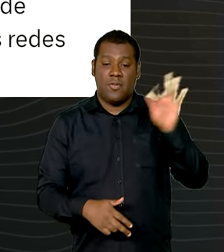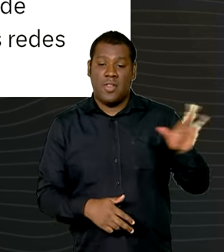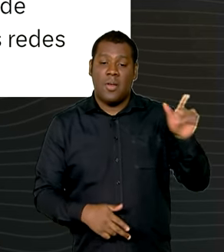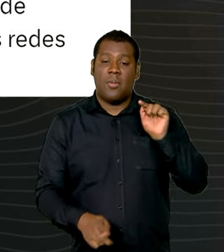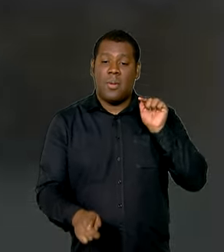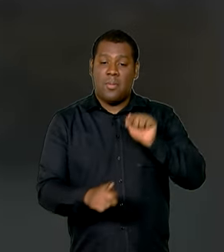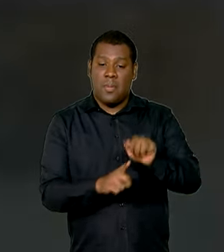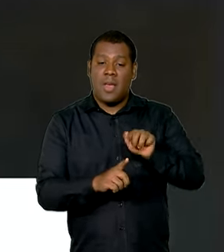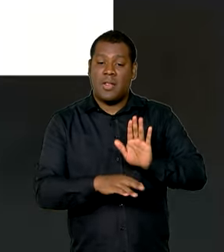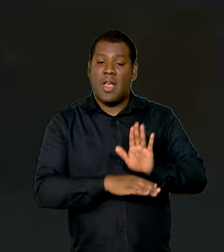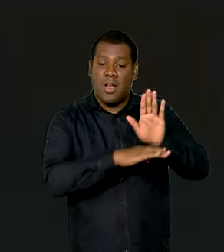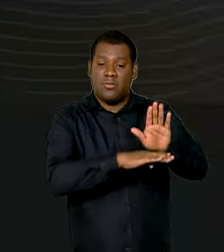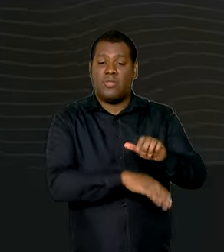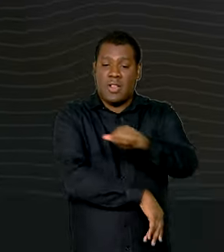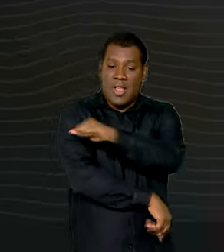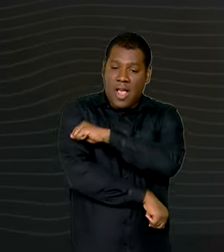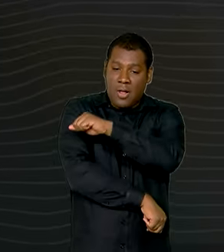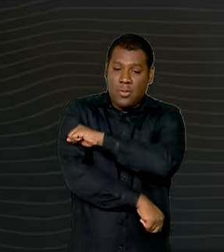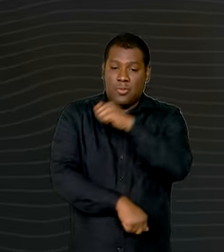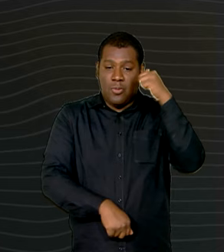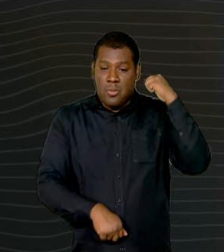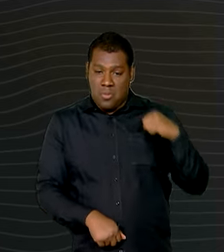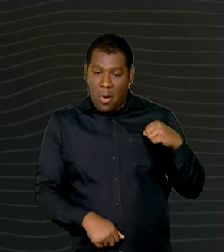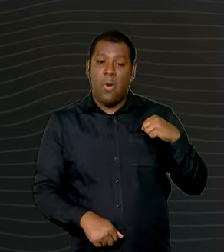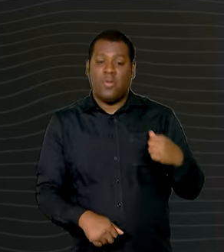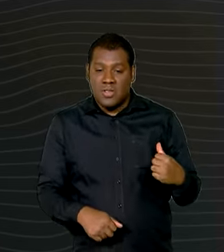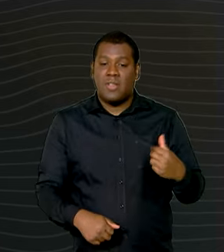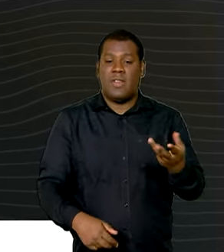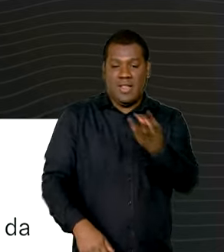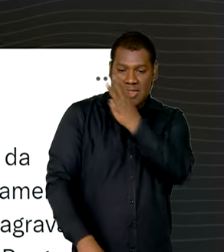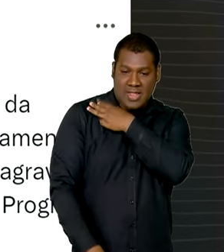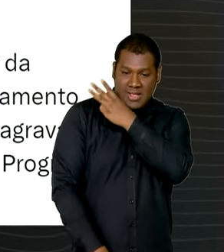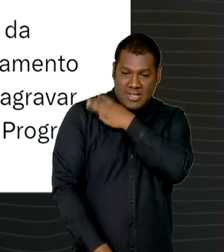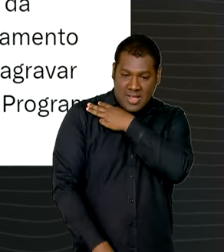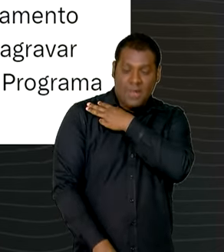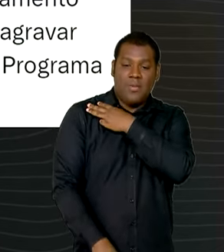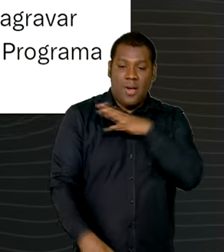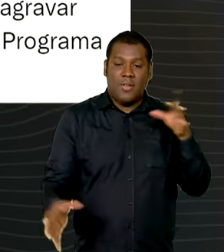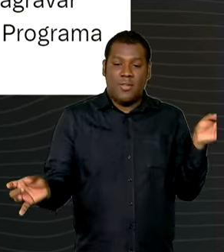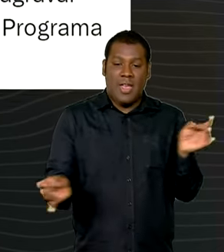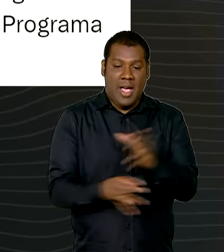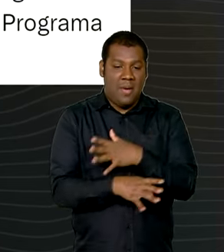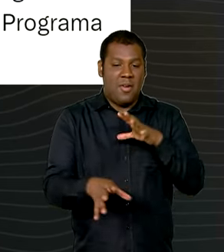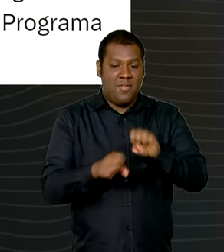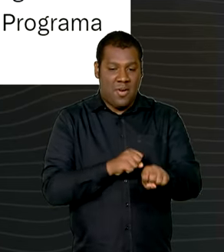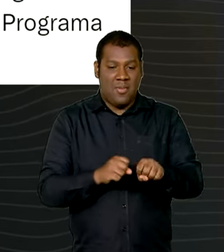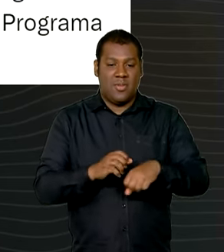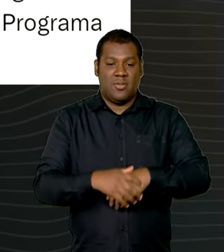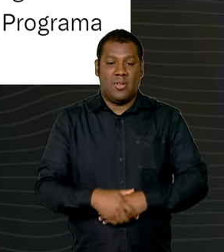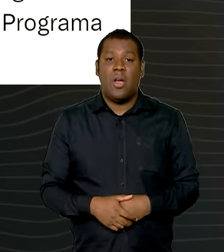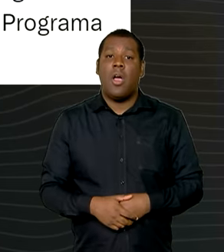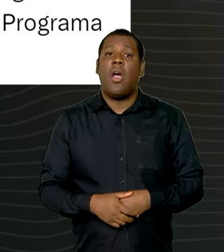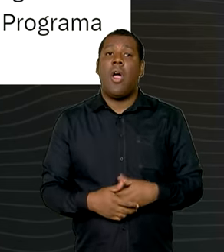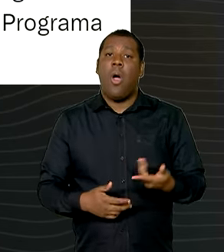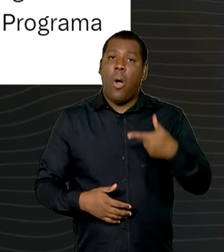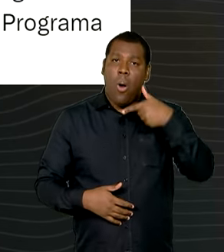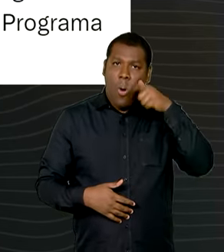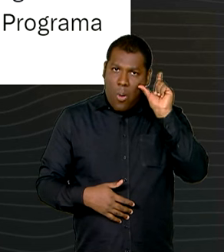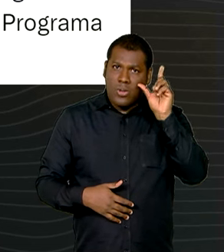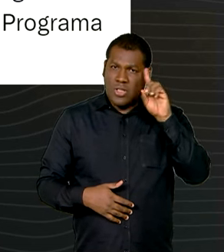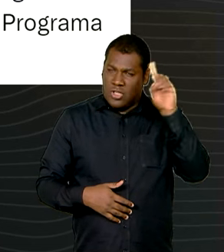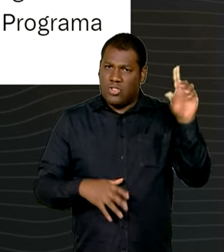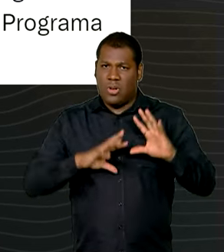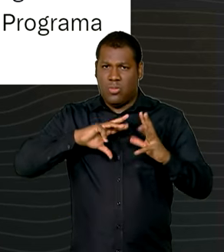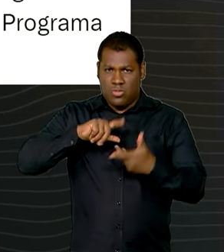para que os alunos carentes concluam o ensino médio e ontem domingo foi o dia mundial da doença de Chagas a